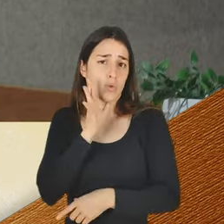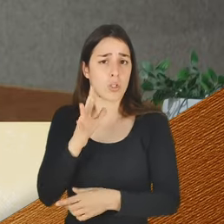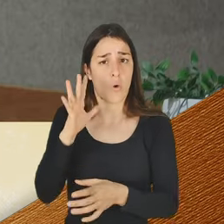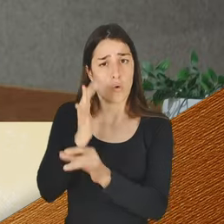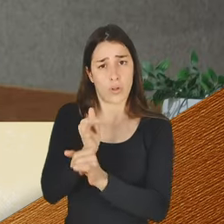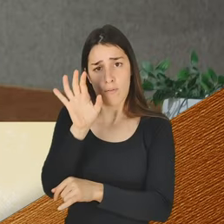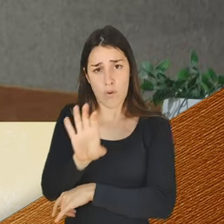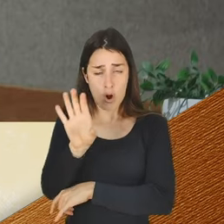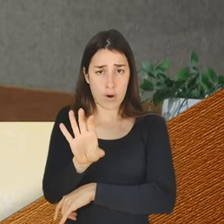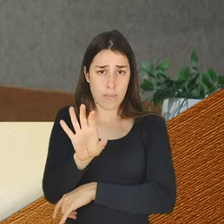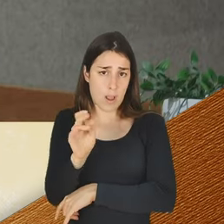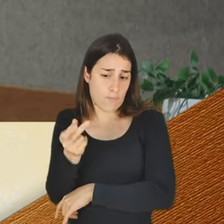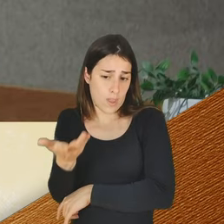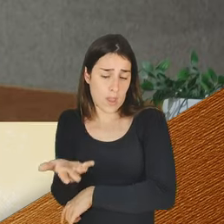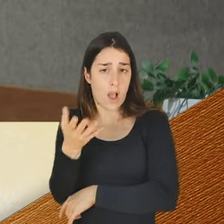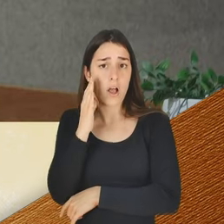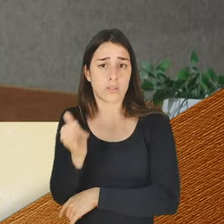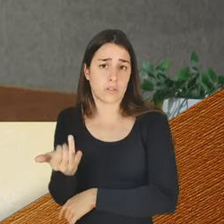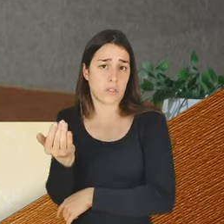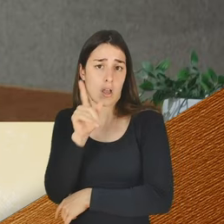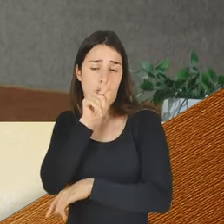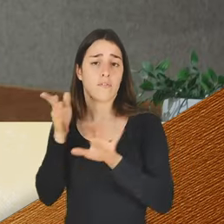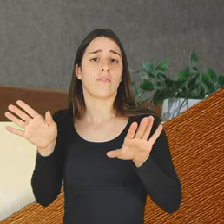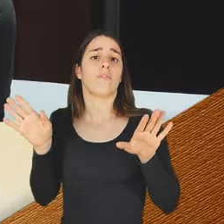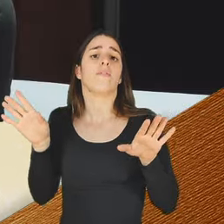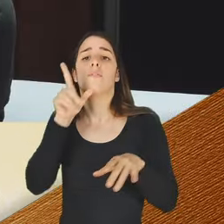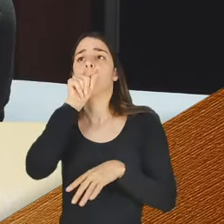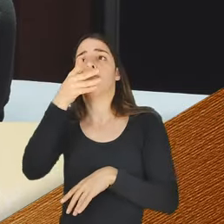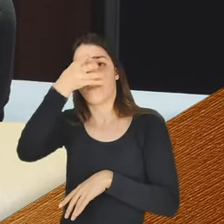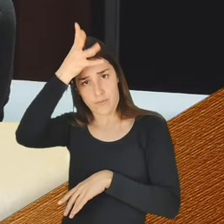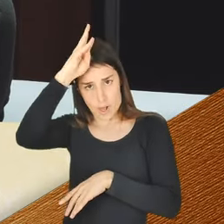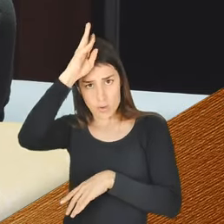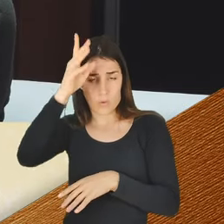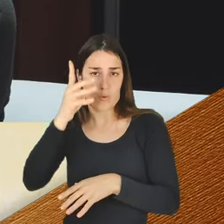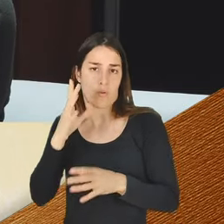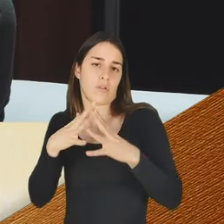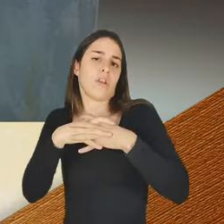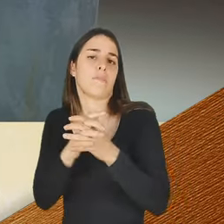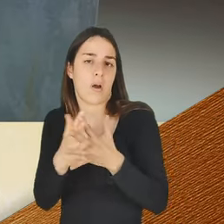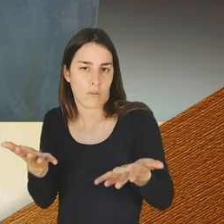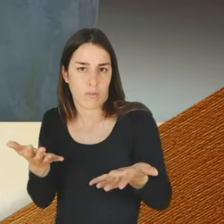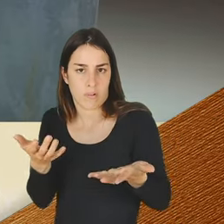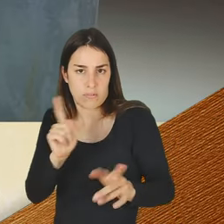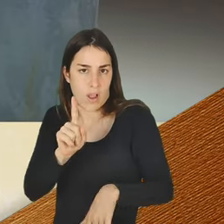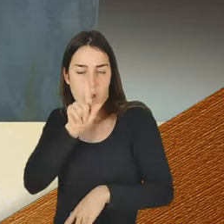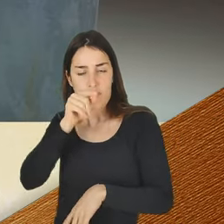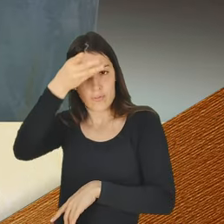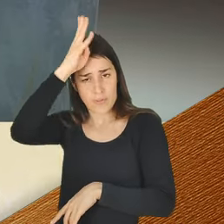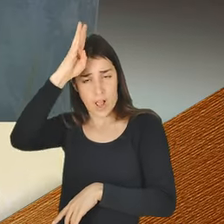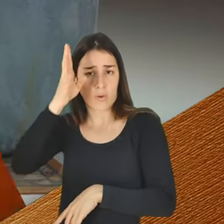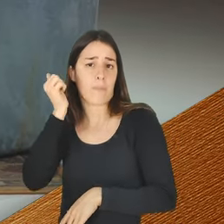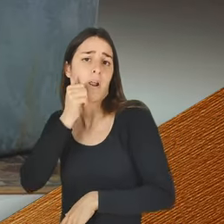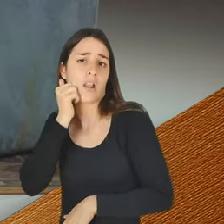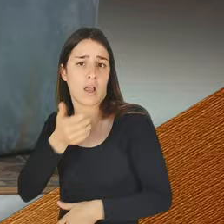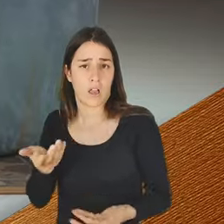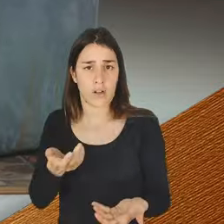o frango a aprender. Estás a dizer? Eu não vou estar aqui a dizer frango com limão. Sei lá. Porquê, João? Não sei. Sinto que tem de dizer o resto da receita.